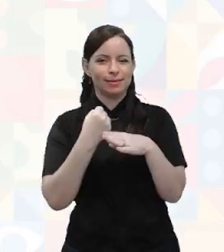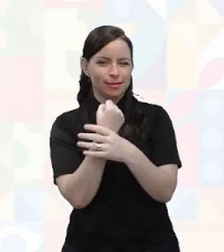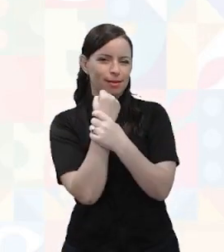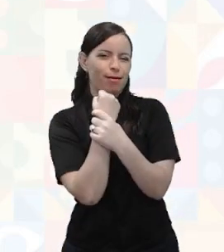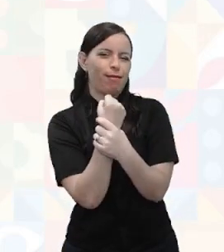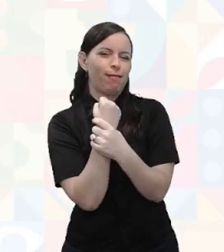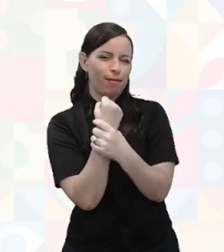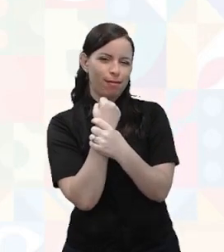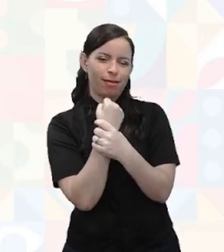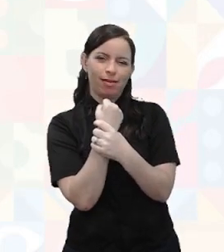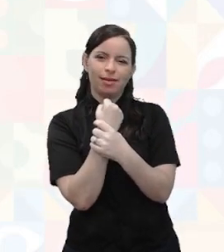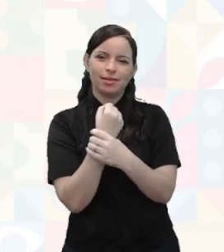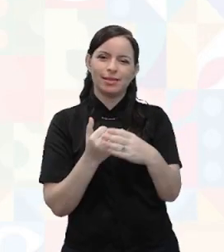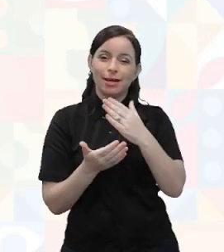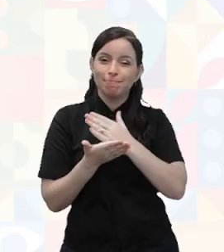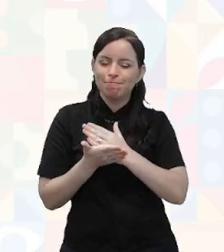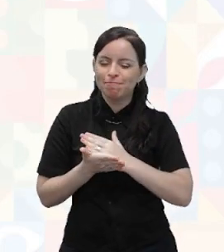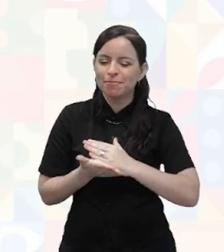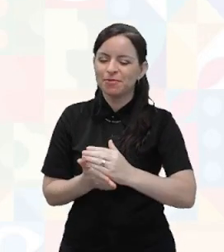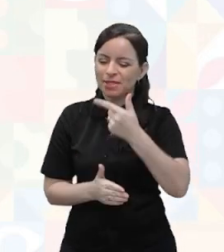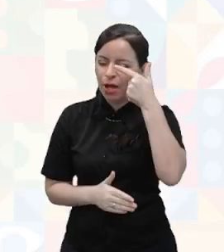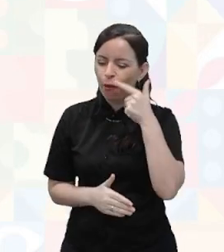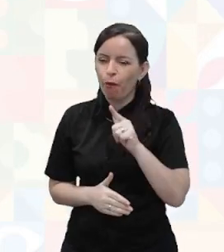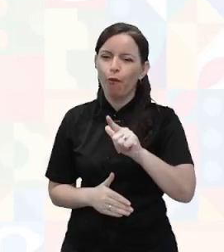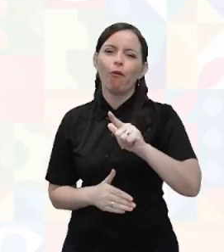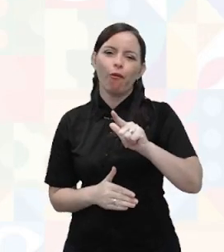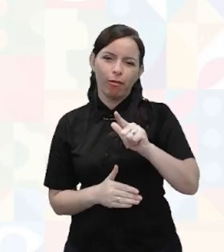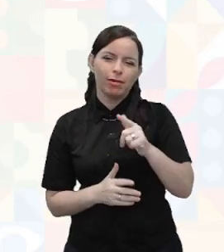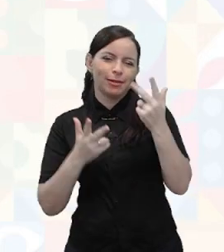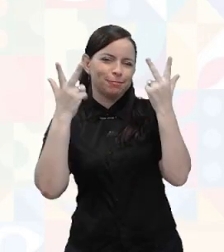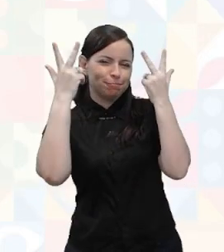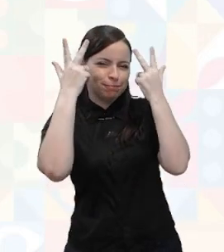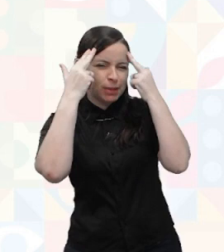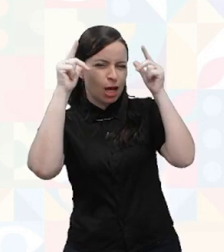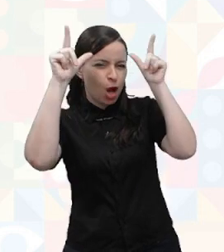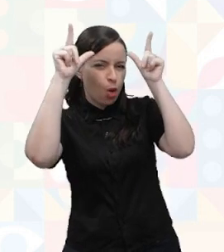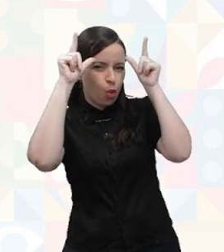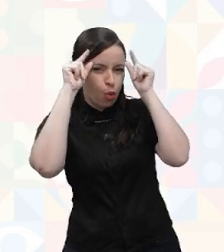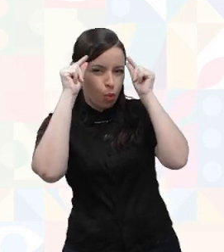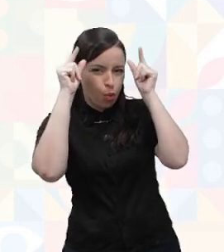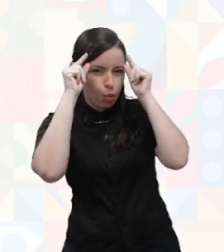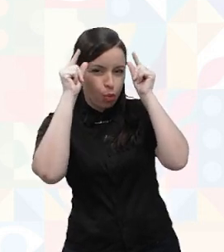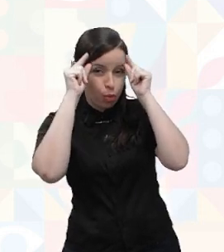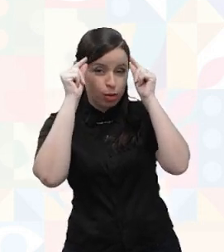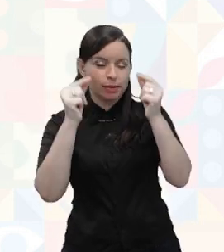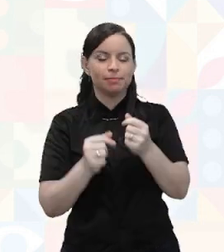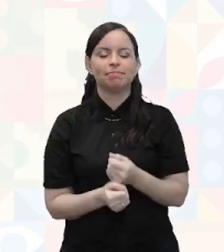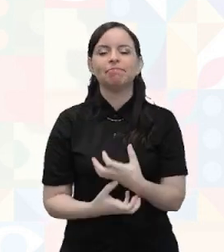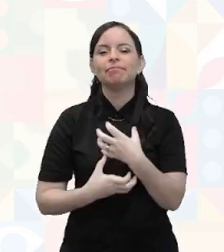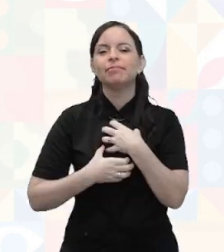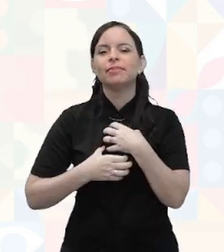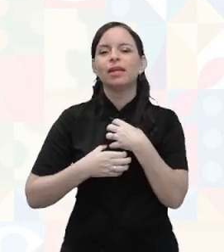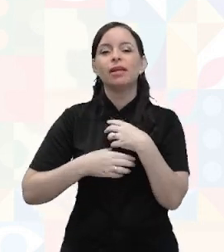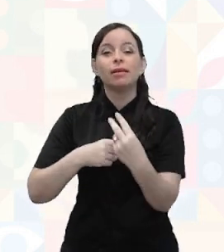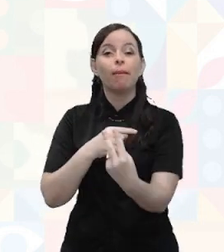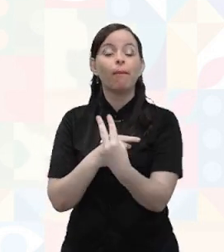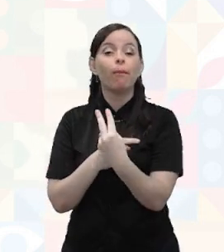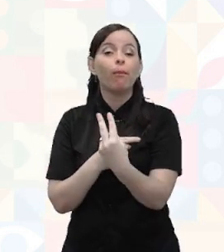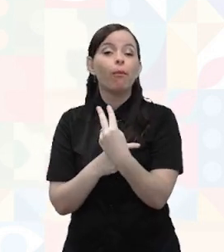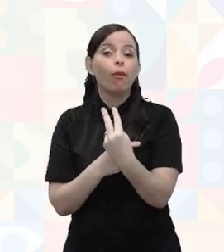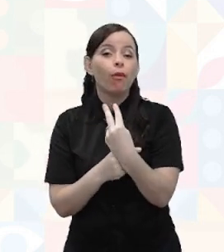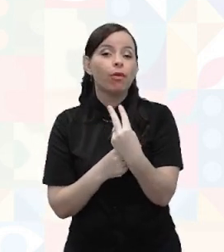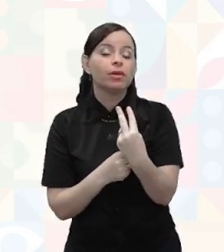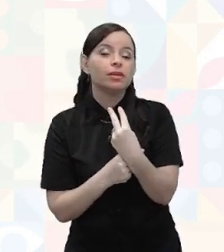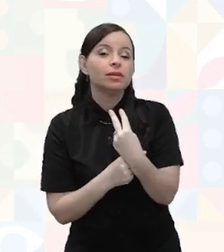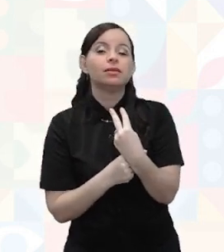ajudar como um efeito paliativo. E aí promete essa proteção contra alguns dos efeitos mais